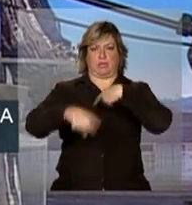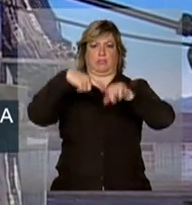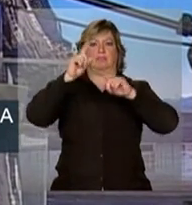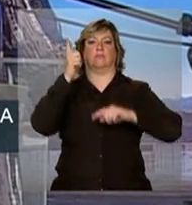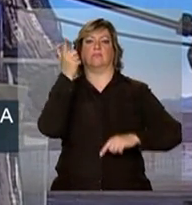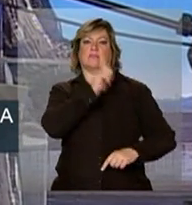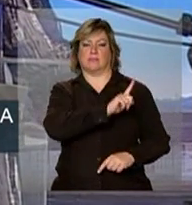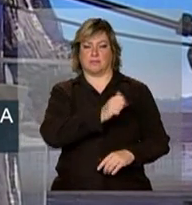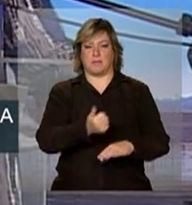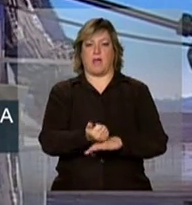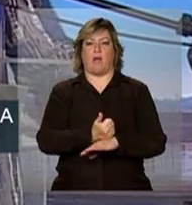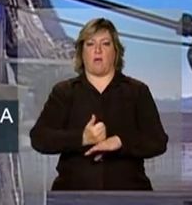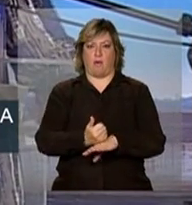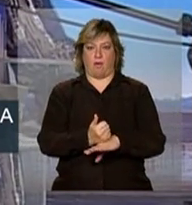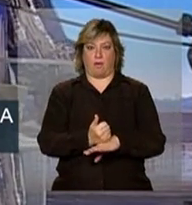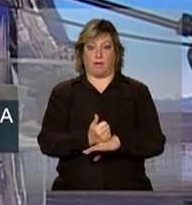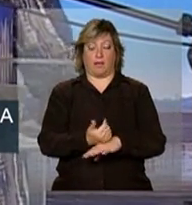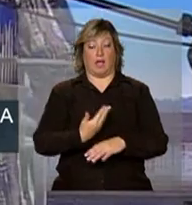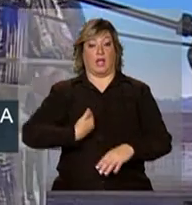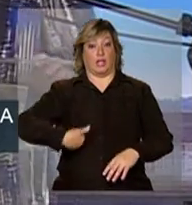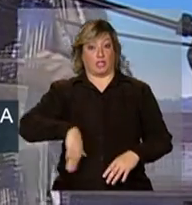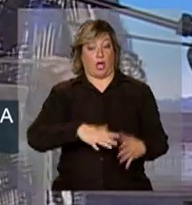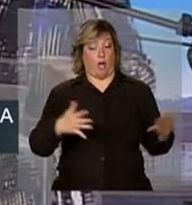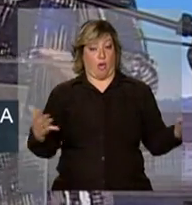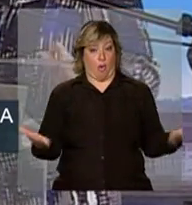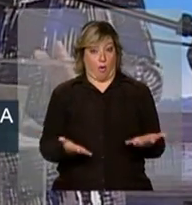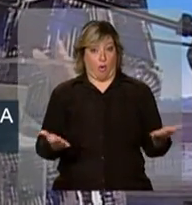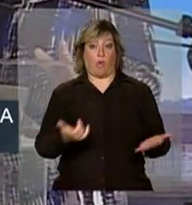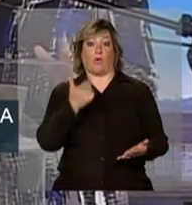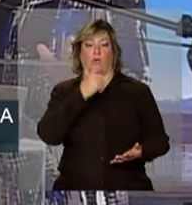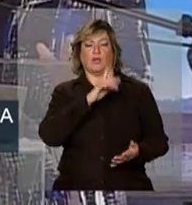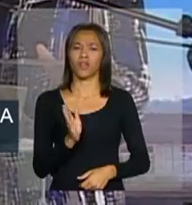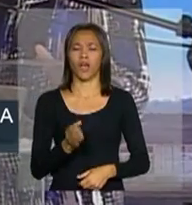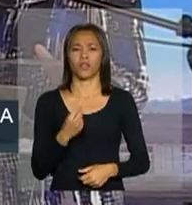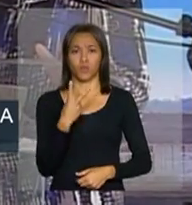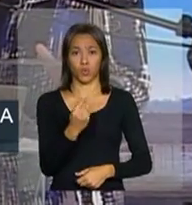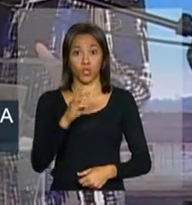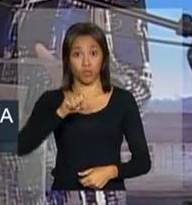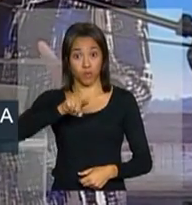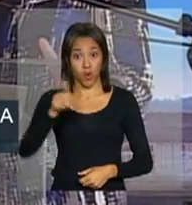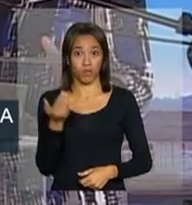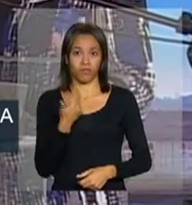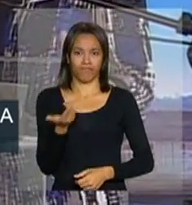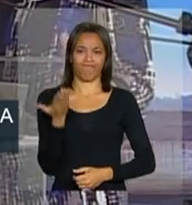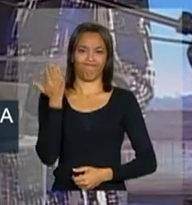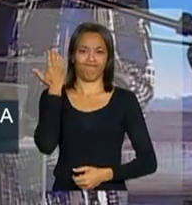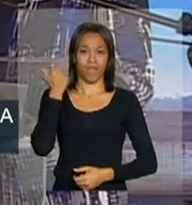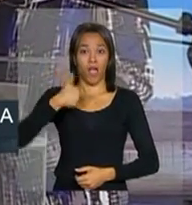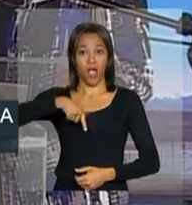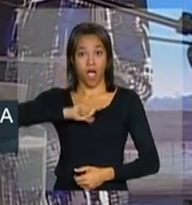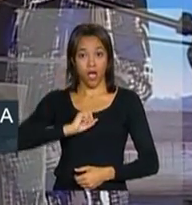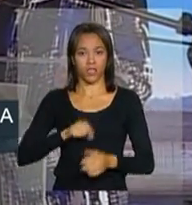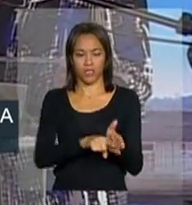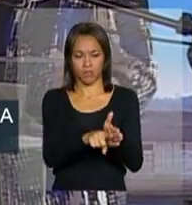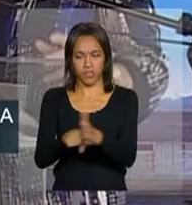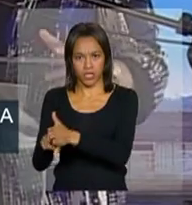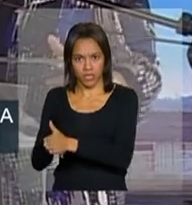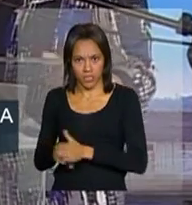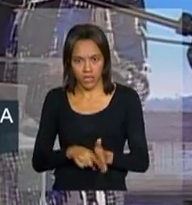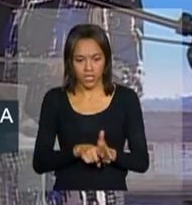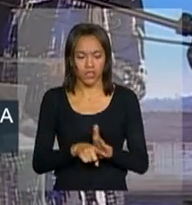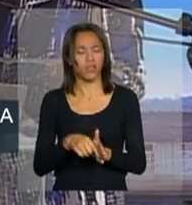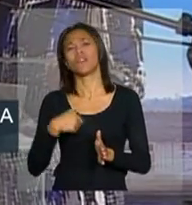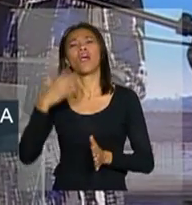Nós estamos chegando, já fizemos os 2 milhões que naquela época, antes do censo, a gente achava